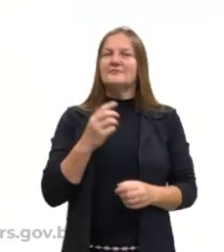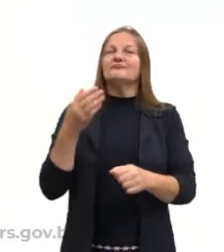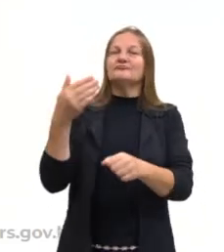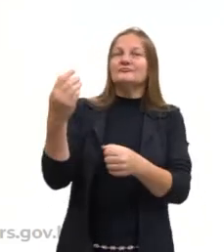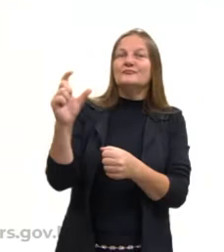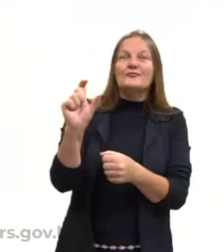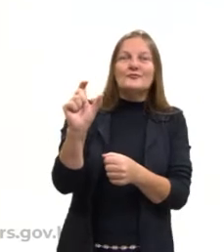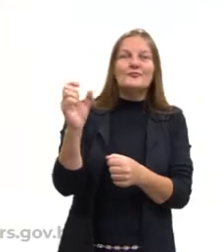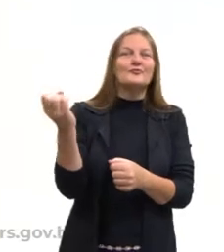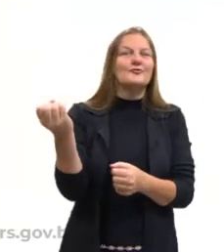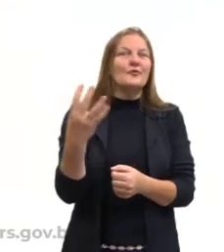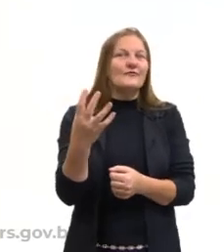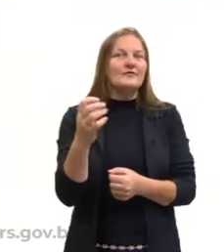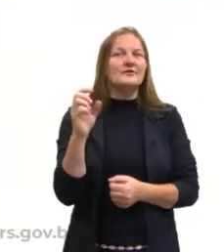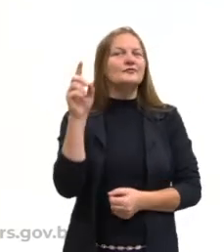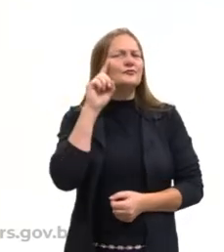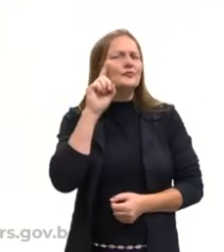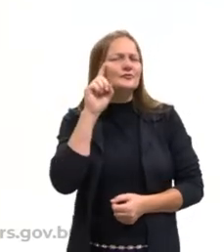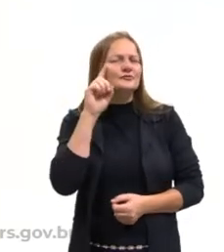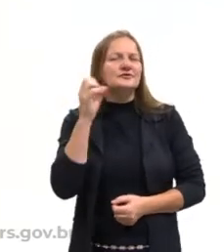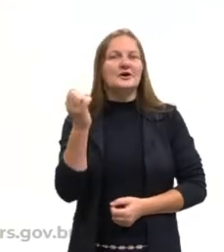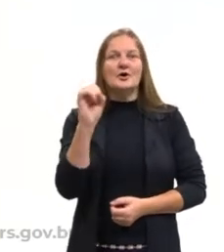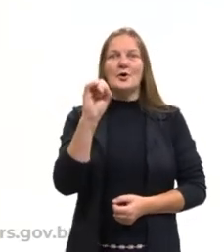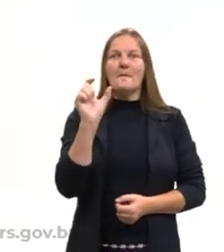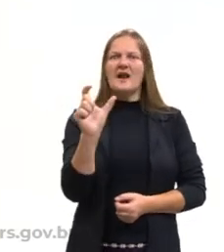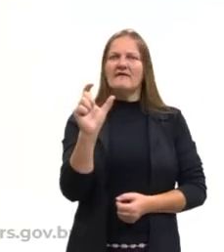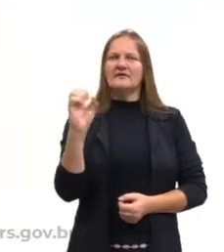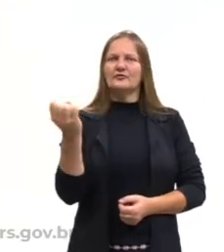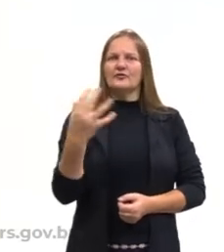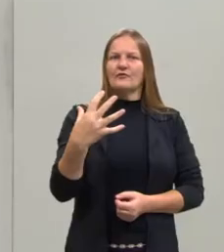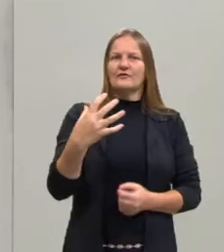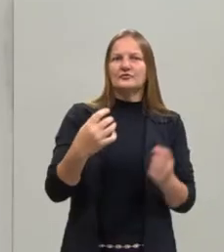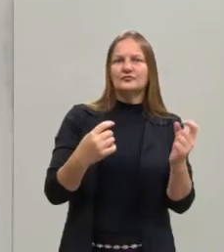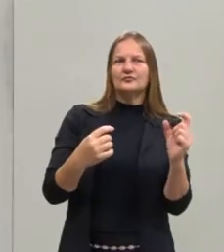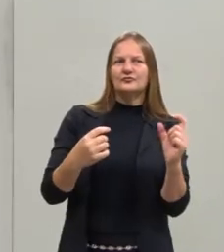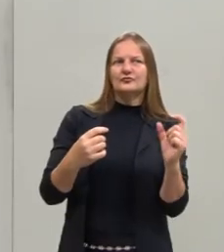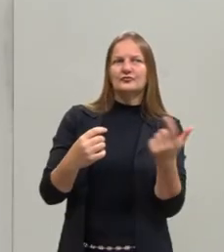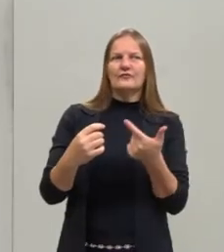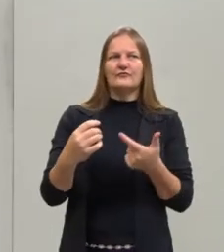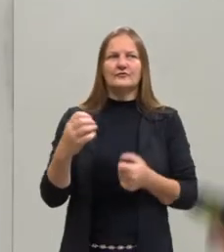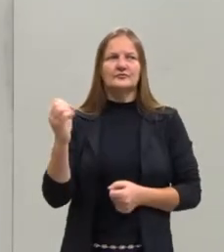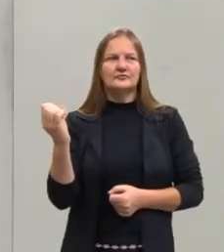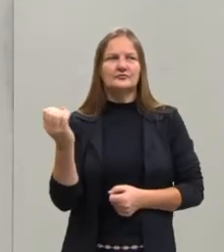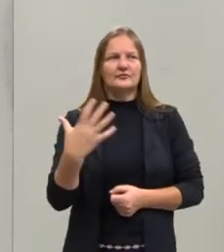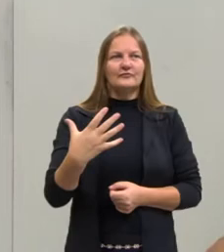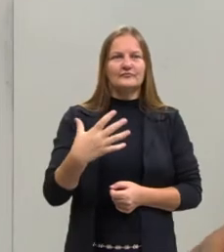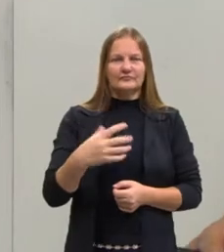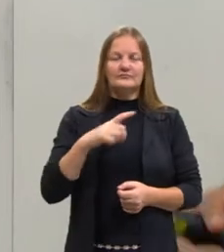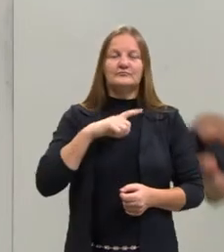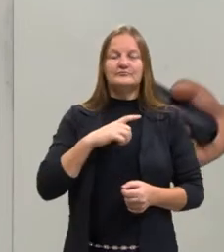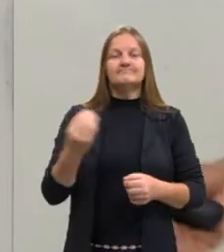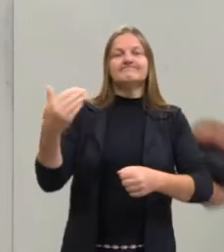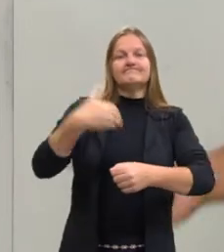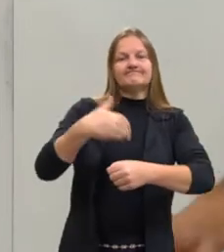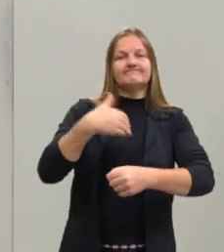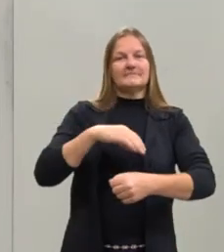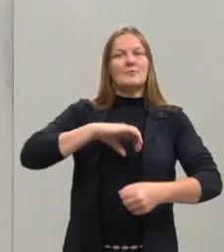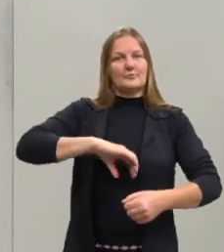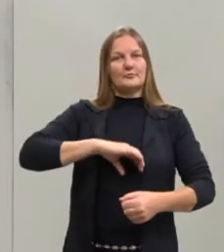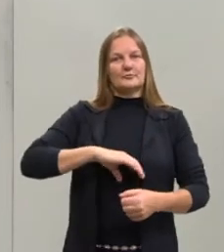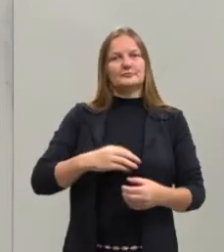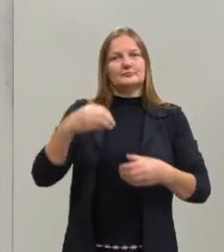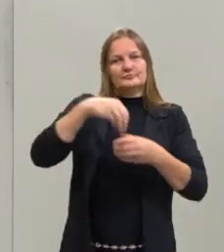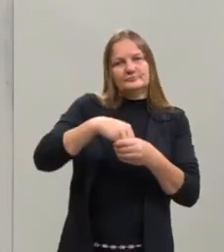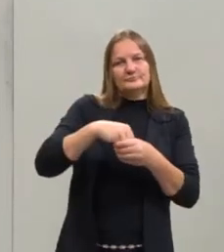chegando. Todo dia sempre aparece um estrangeirismo, uma palavra nova na língua